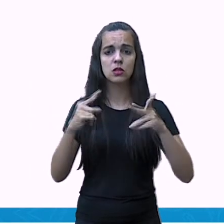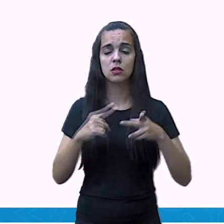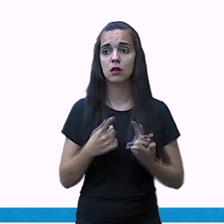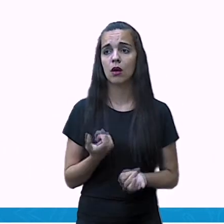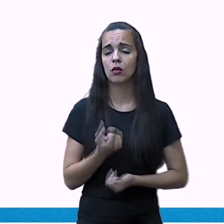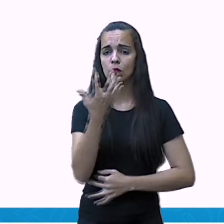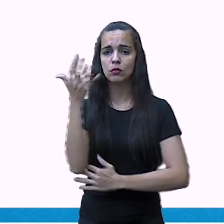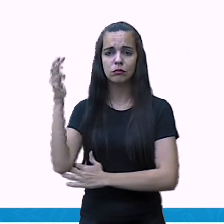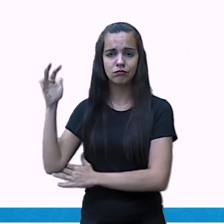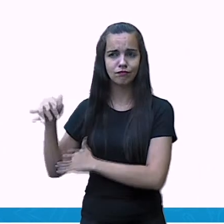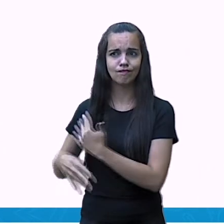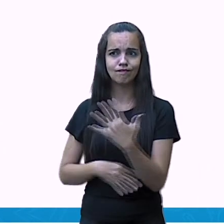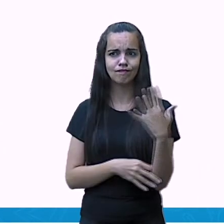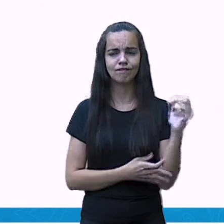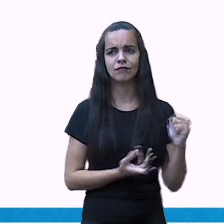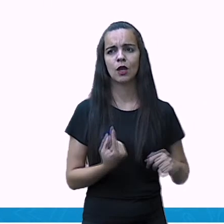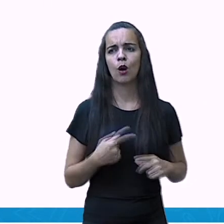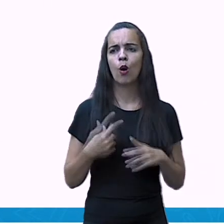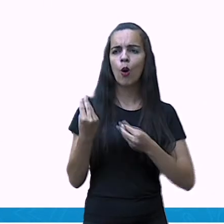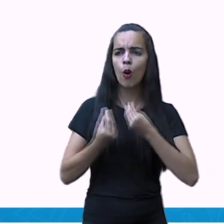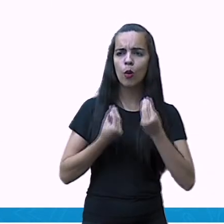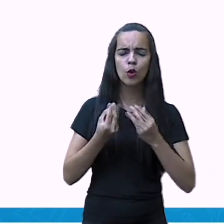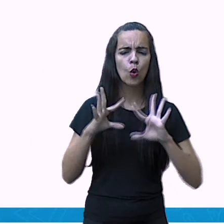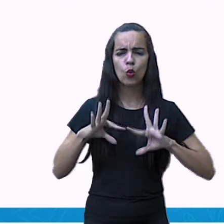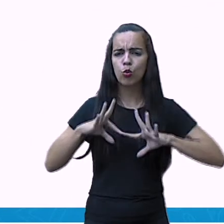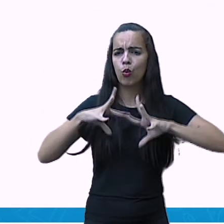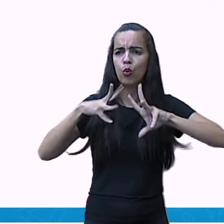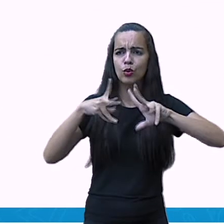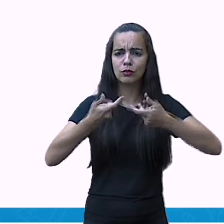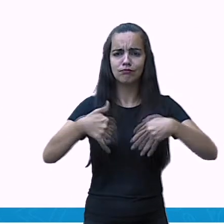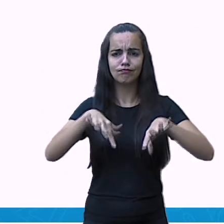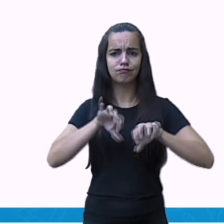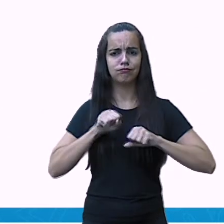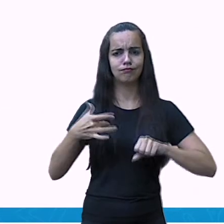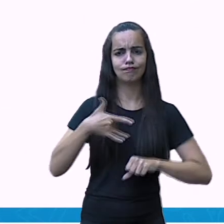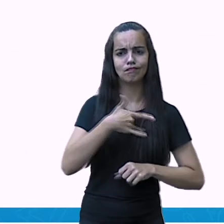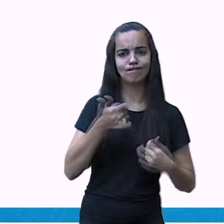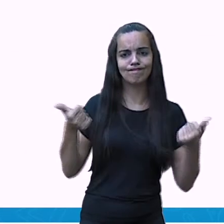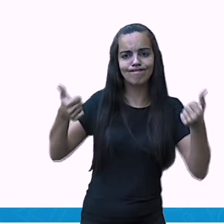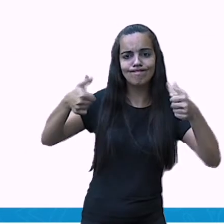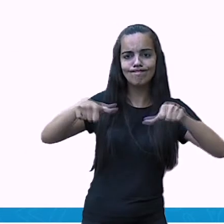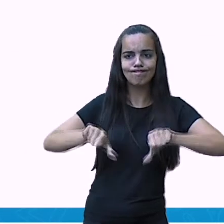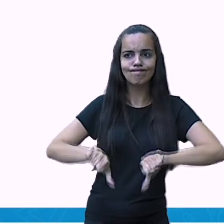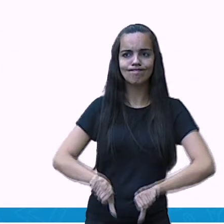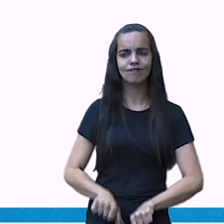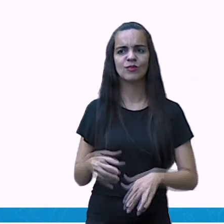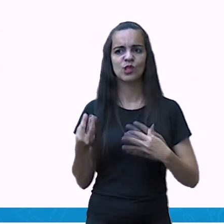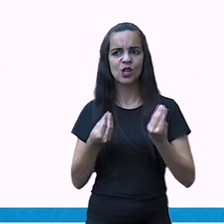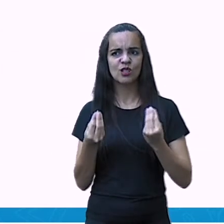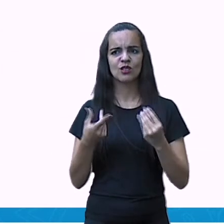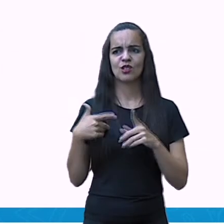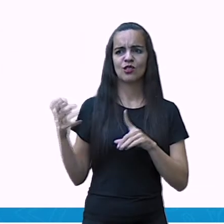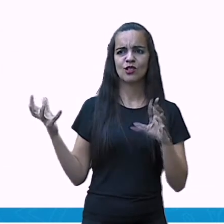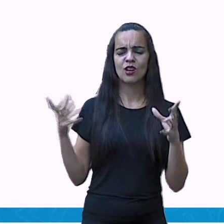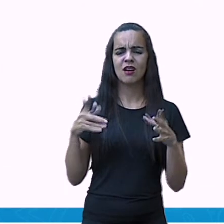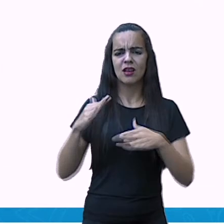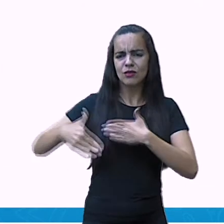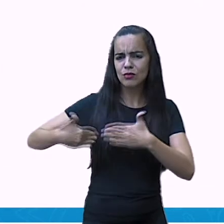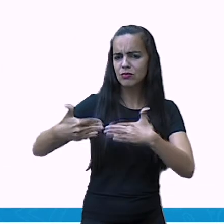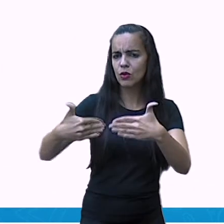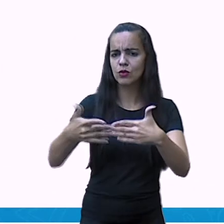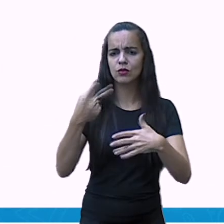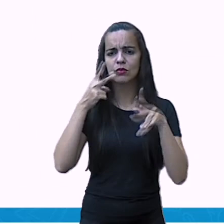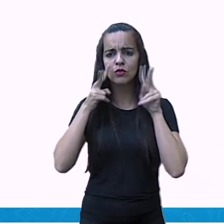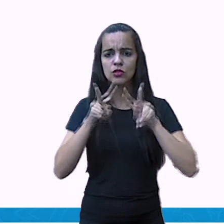Propagandas, iluminação, tudo isso vai invadindo o nosso dia a dia